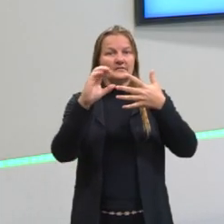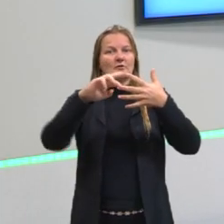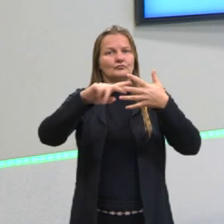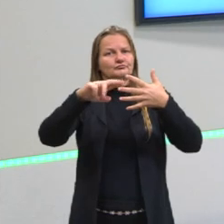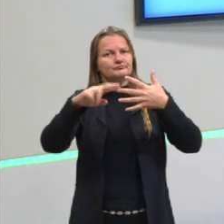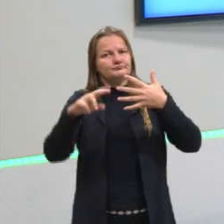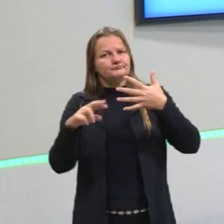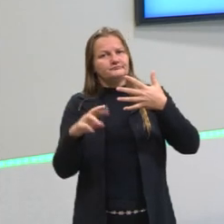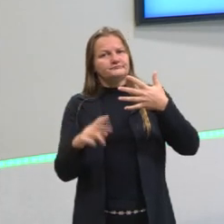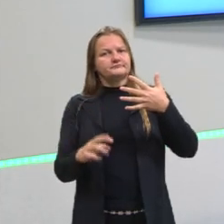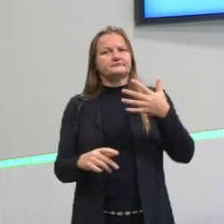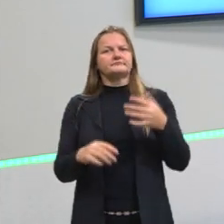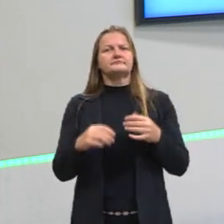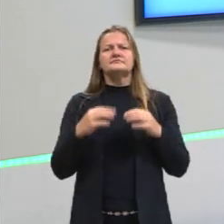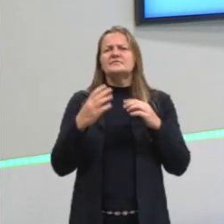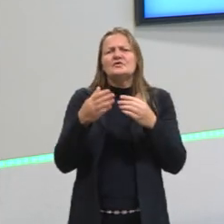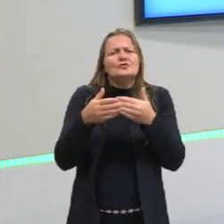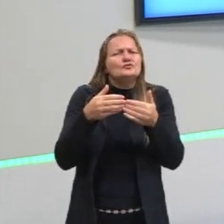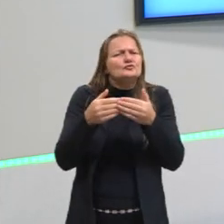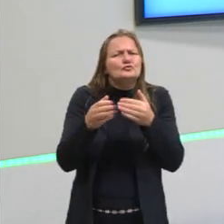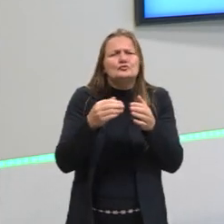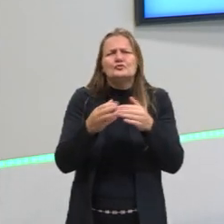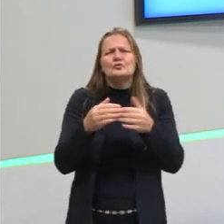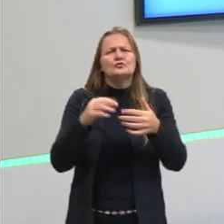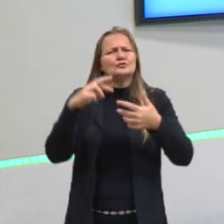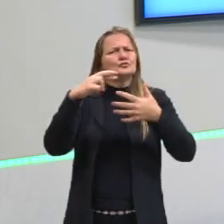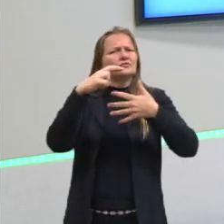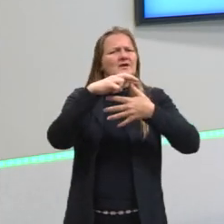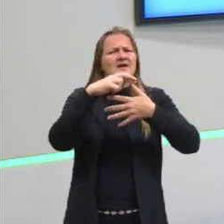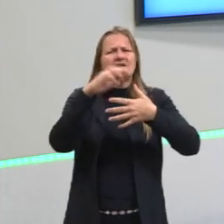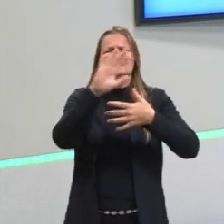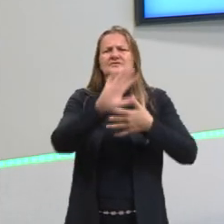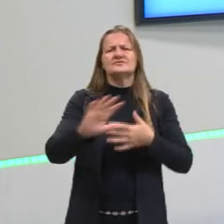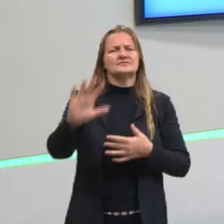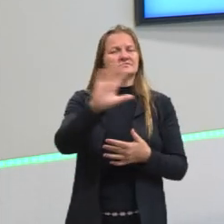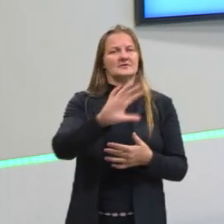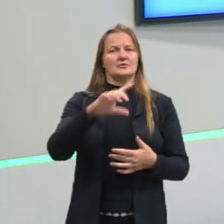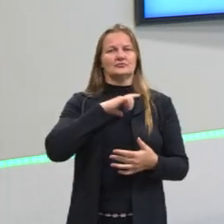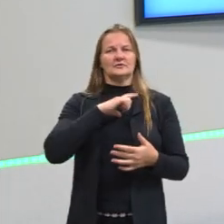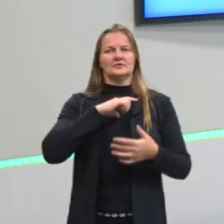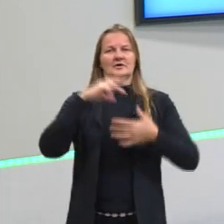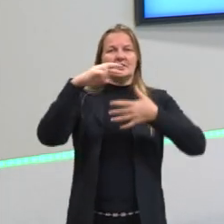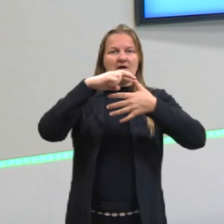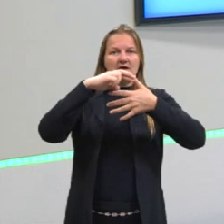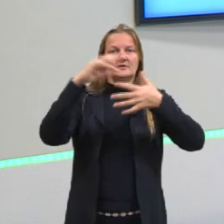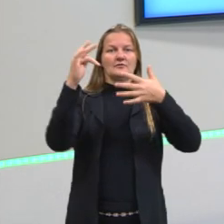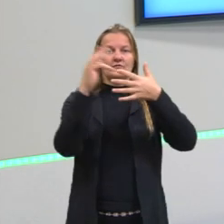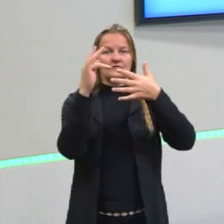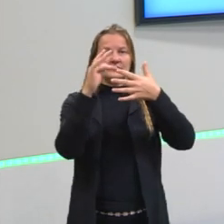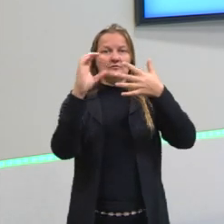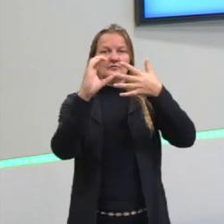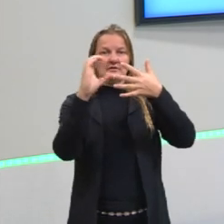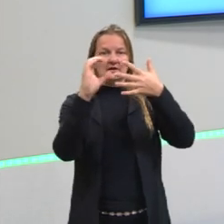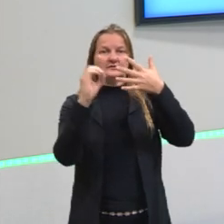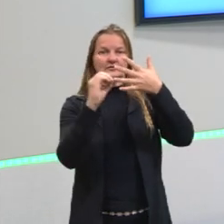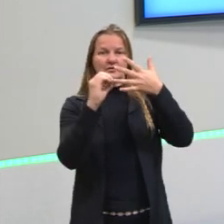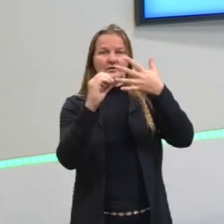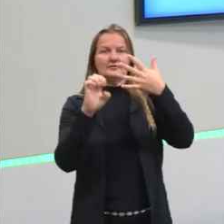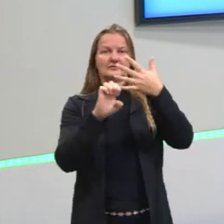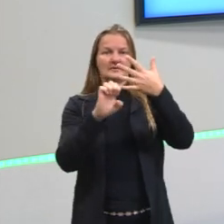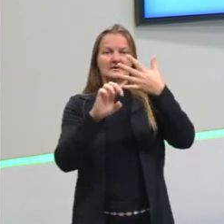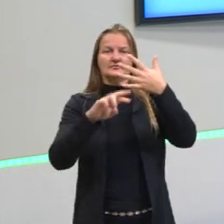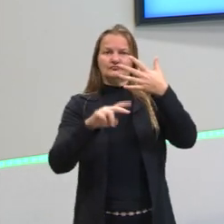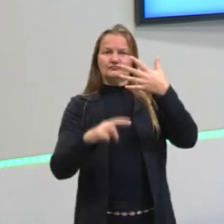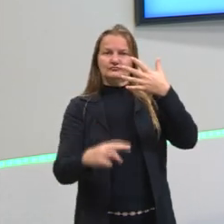como todos os reinos dos seres vivos, são classificados lá, reino, filo, classe, ordem, família, gênero.